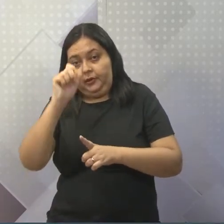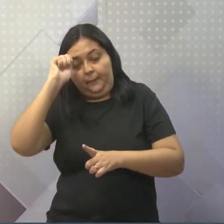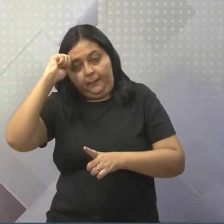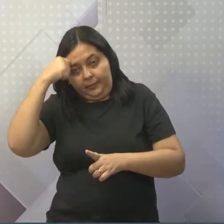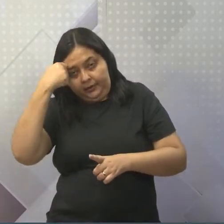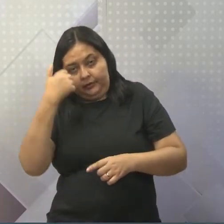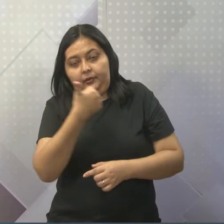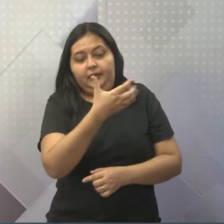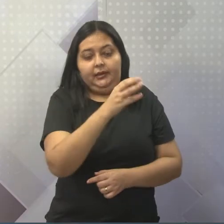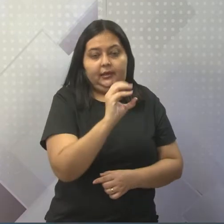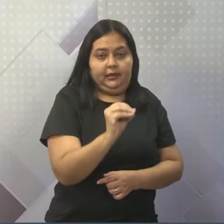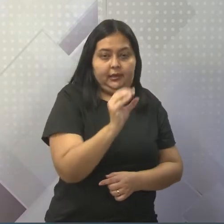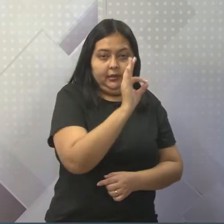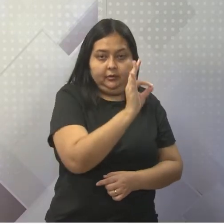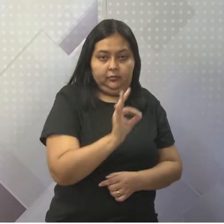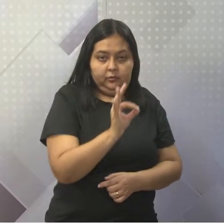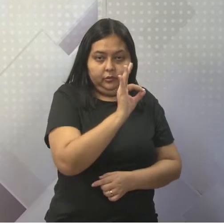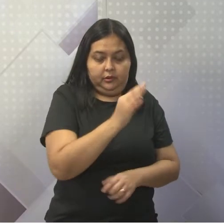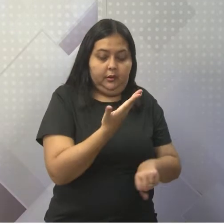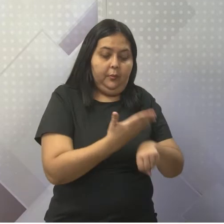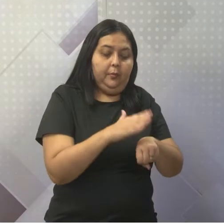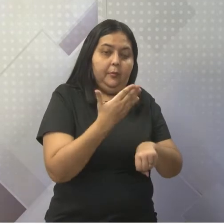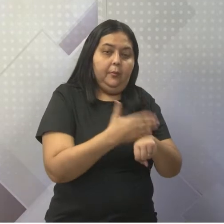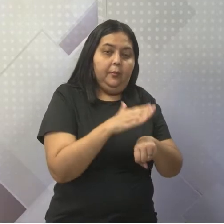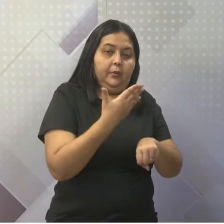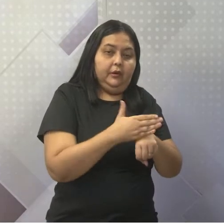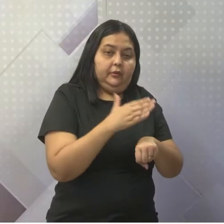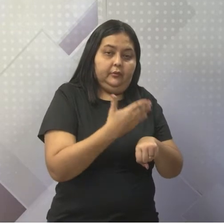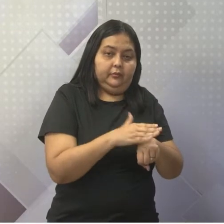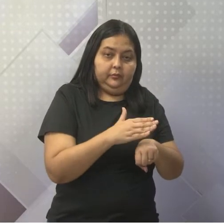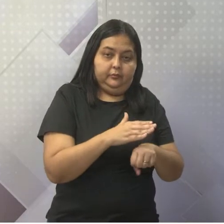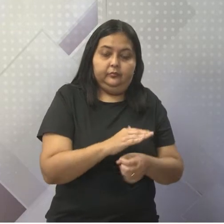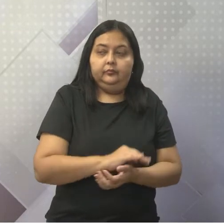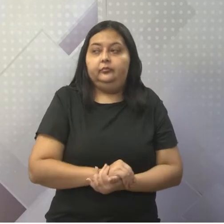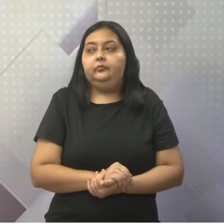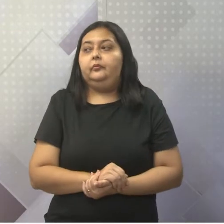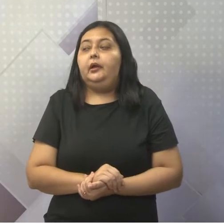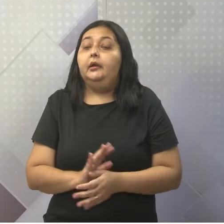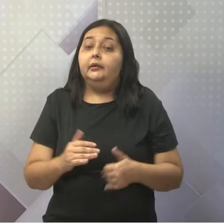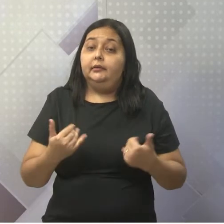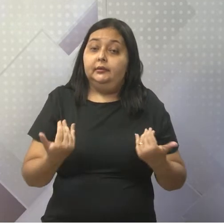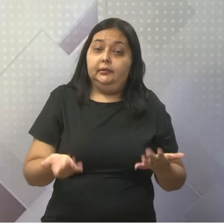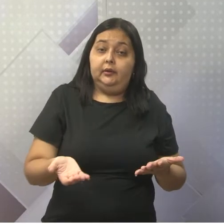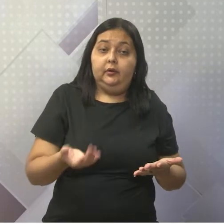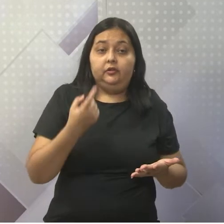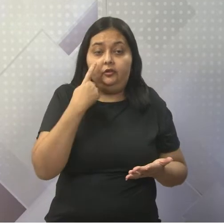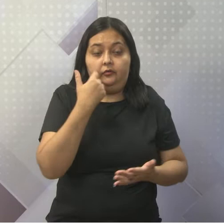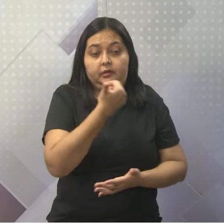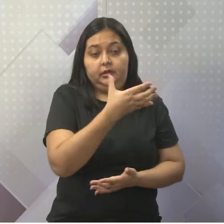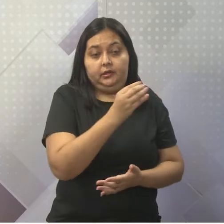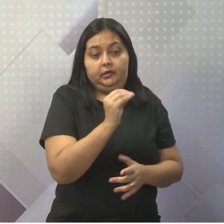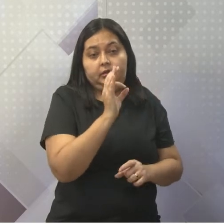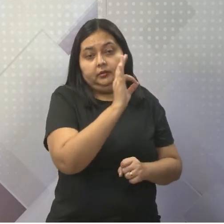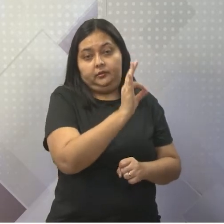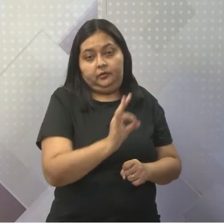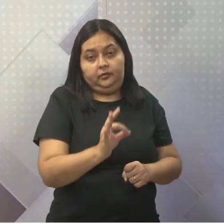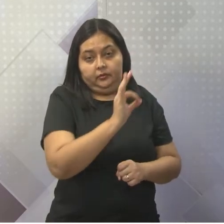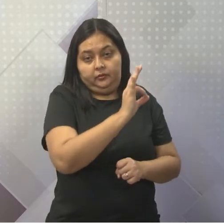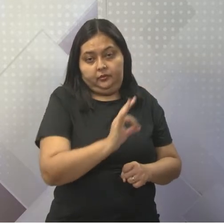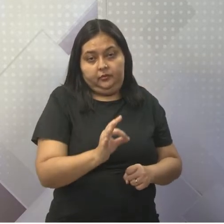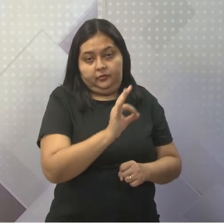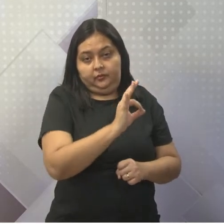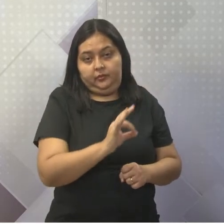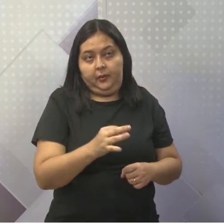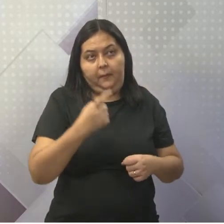ingleses, descendentes de ingleses. E o que nós vemos aqui? Nós vemos que esses 10% subjugam esses 90